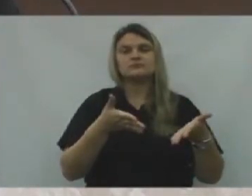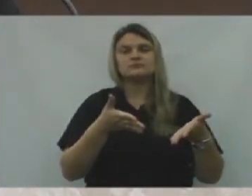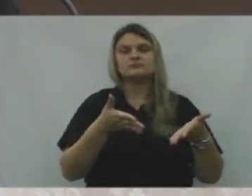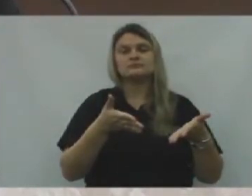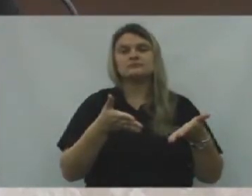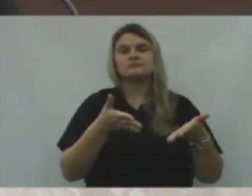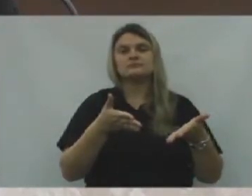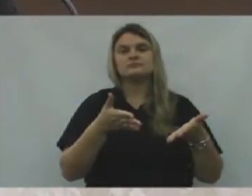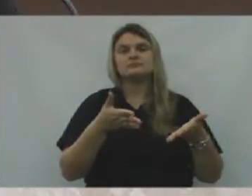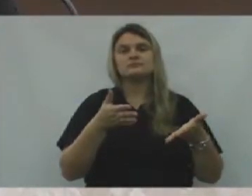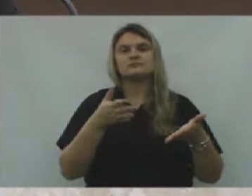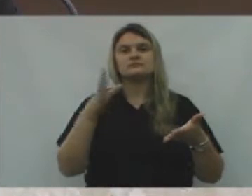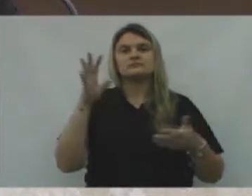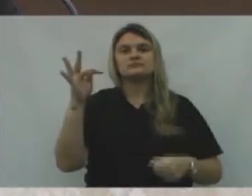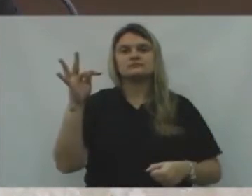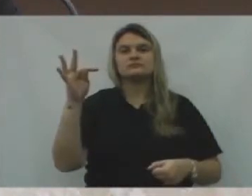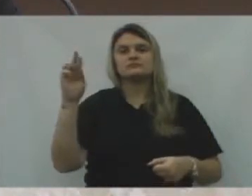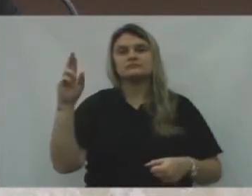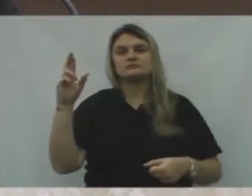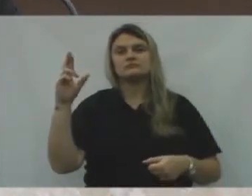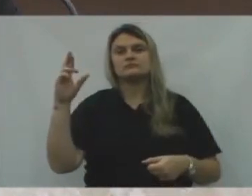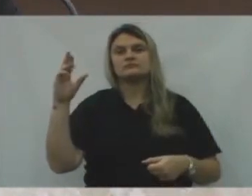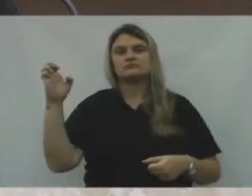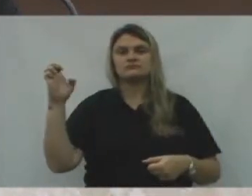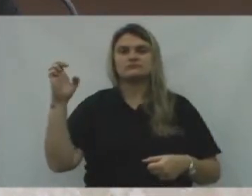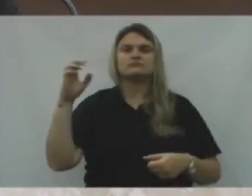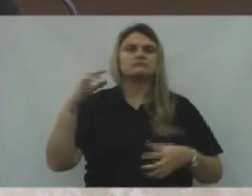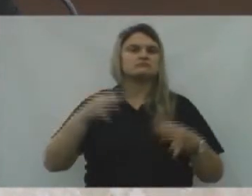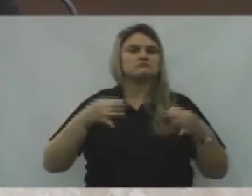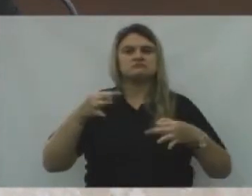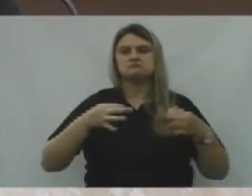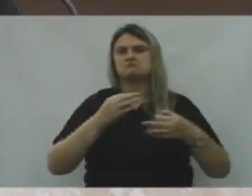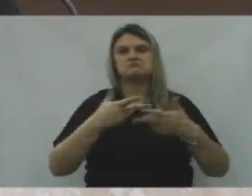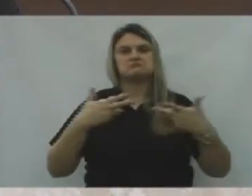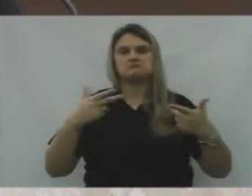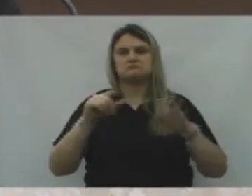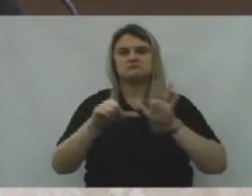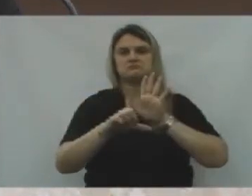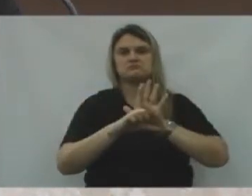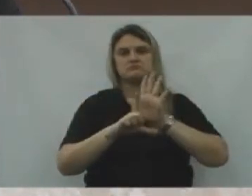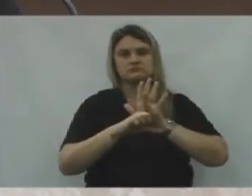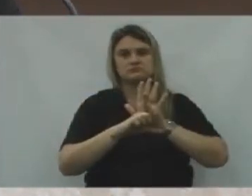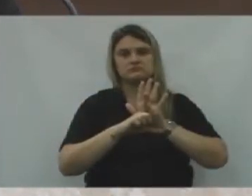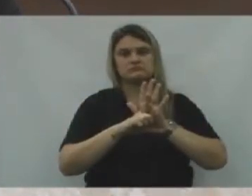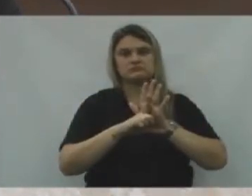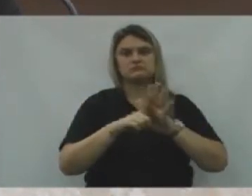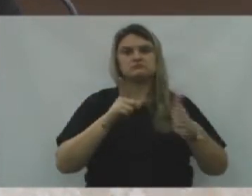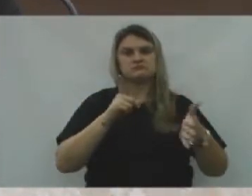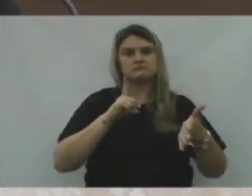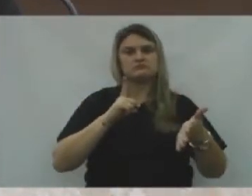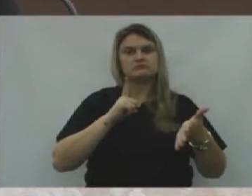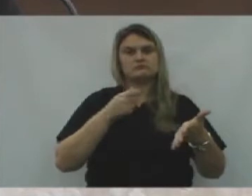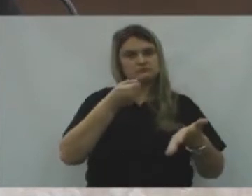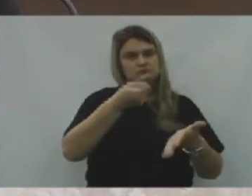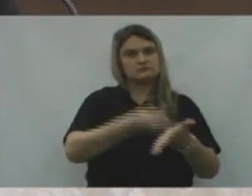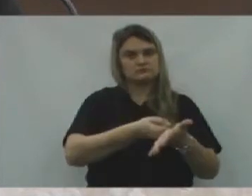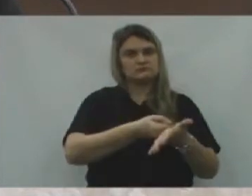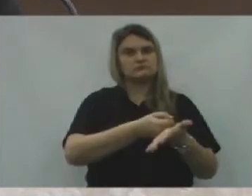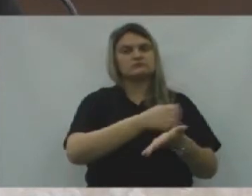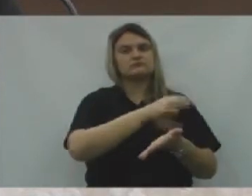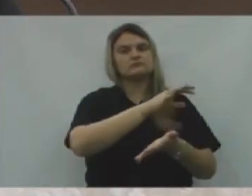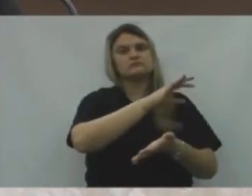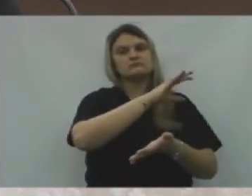O Tribunal de Contas, Poder Judiciário, A lei, na verdade, Obriga o prefeito